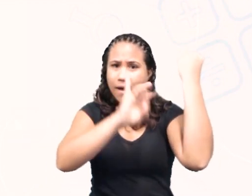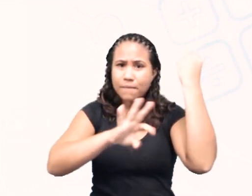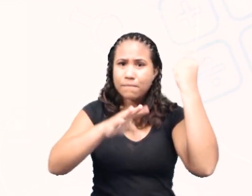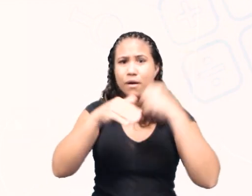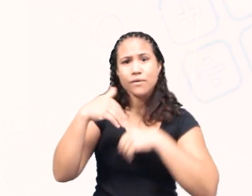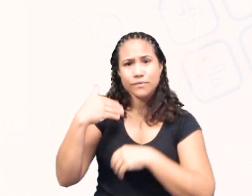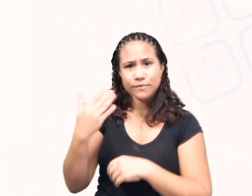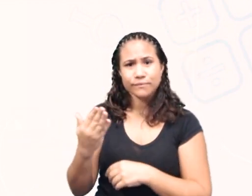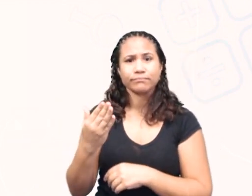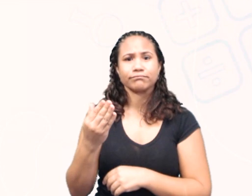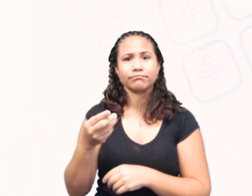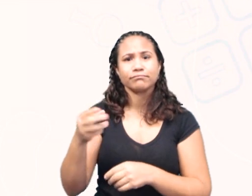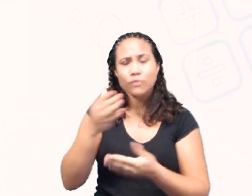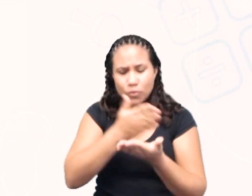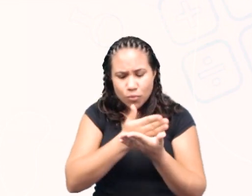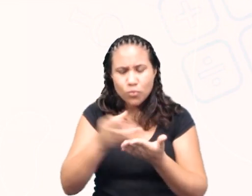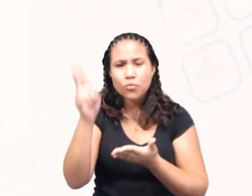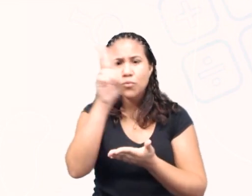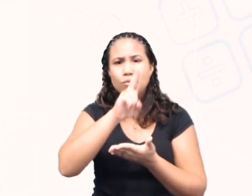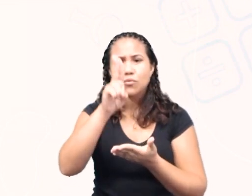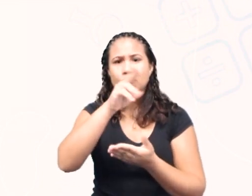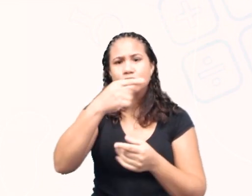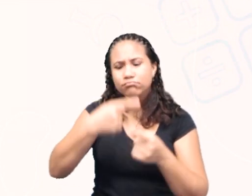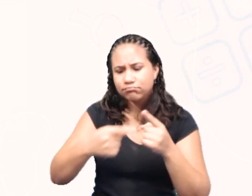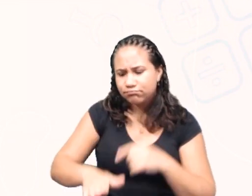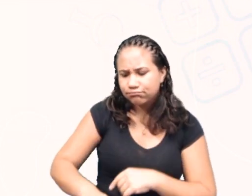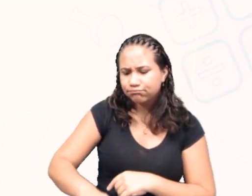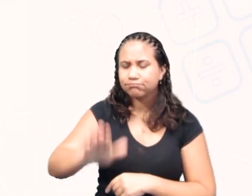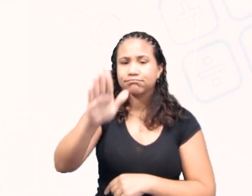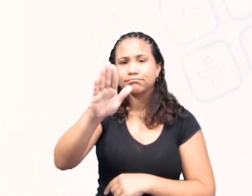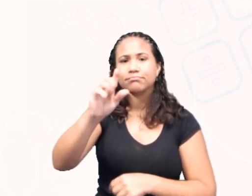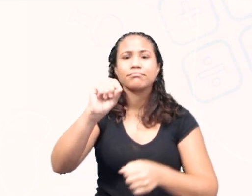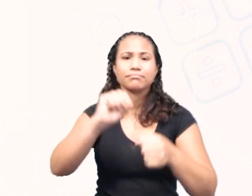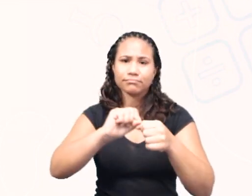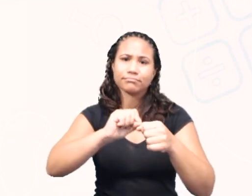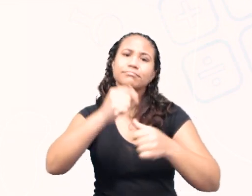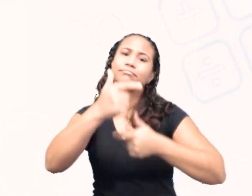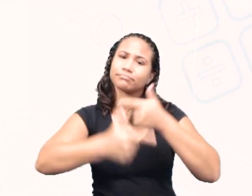Eles utilizam o princípio da alavanca para realizar trabalho.